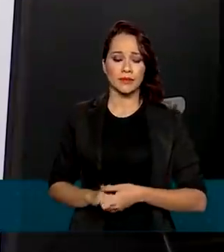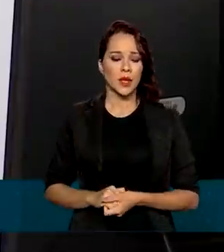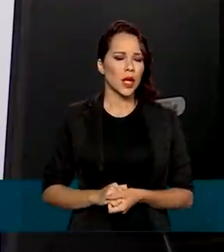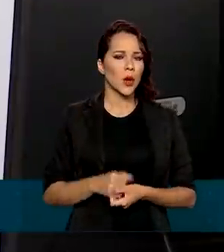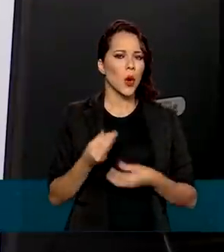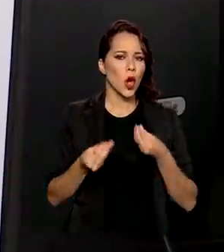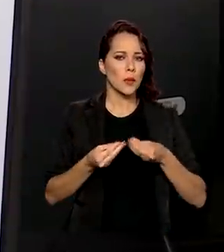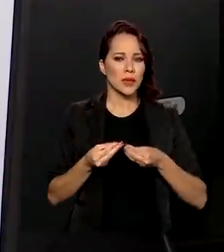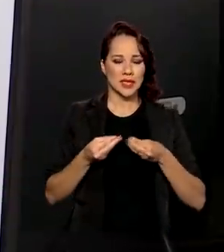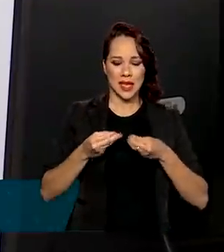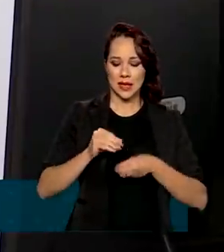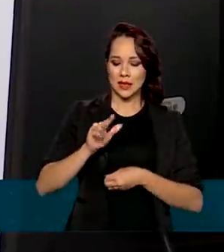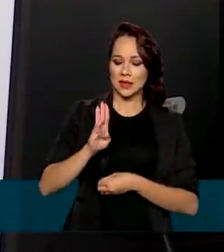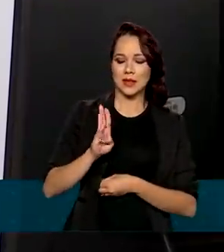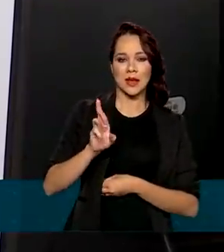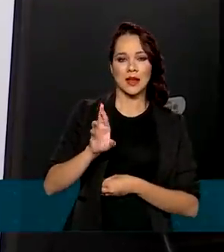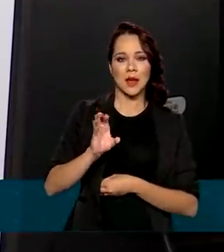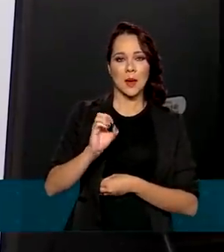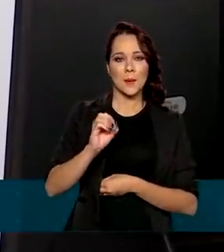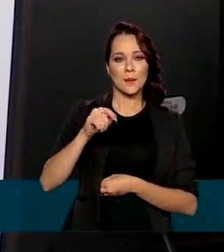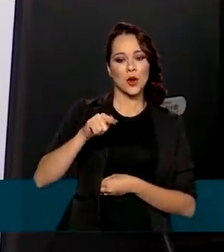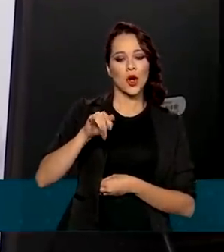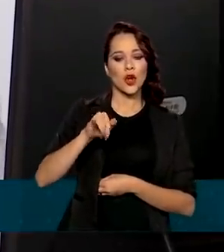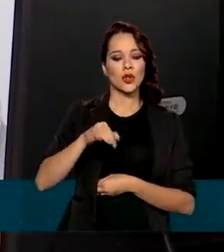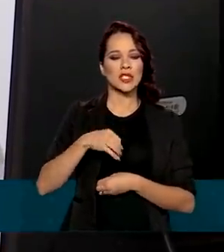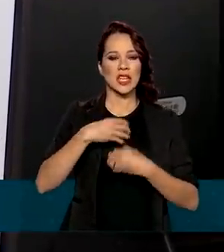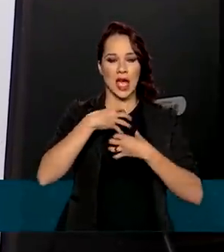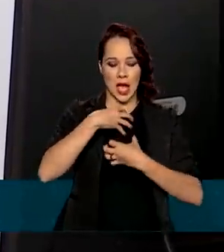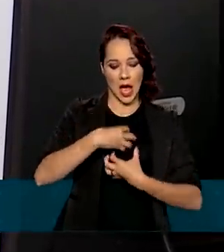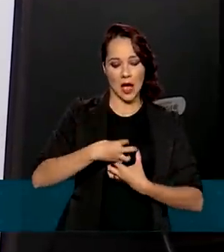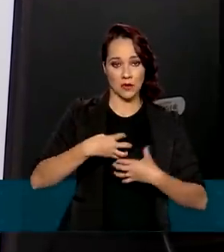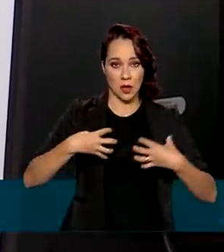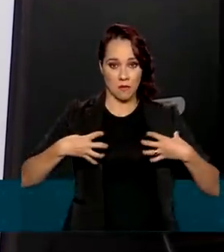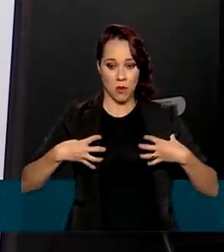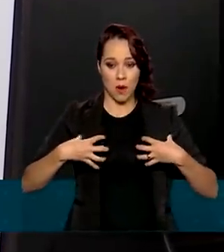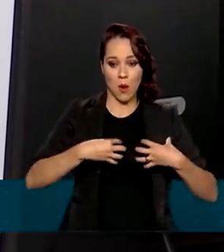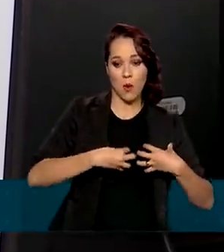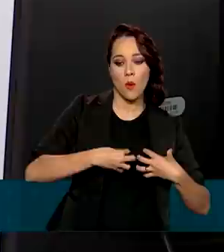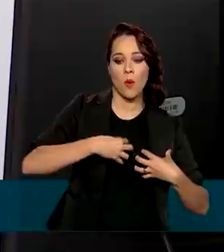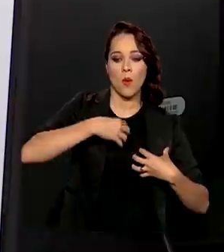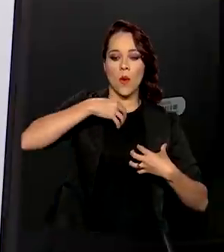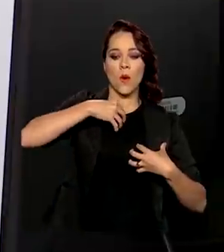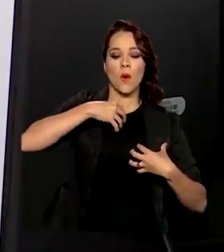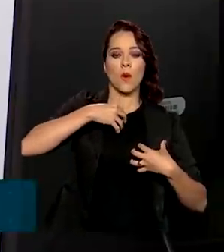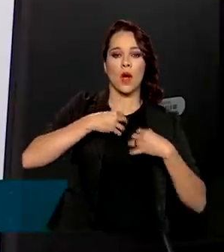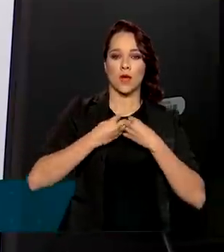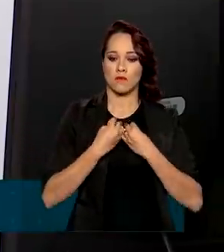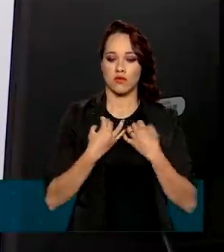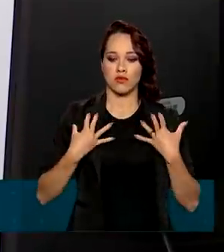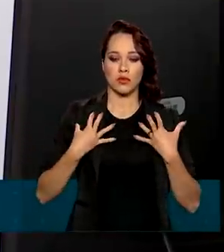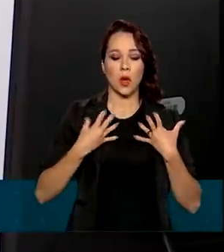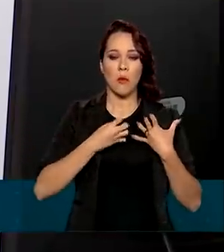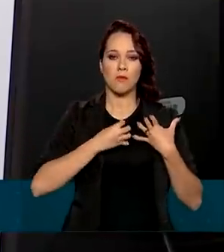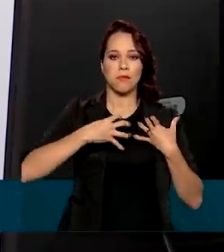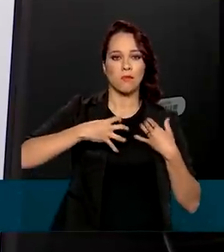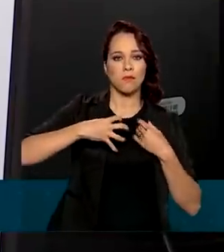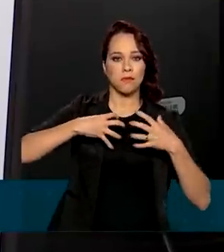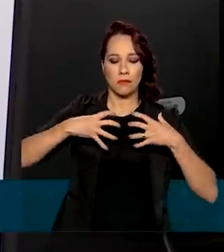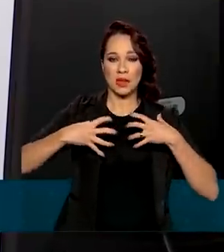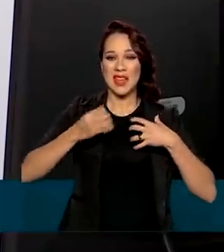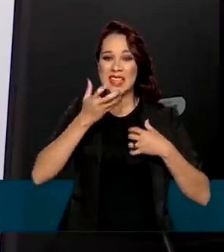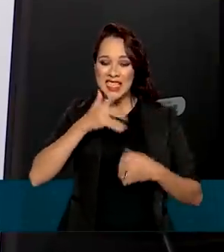comete os brônquios, que é a árvore brônquica, de uma forma inflamatória. E na